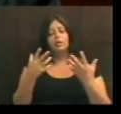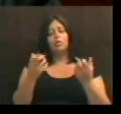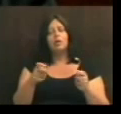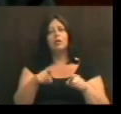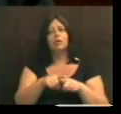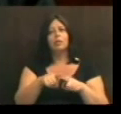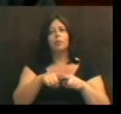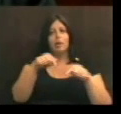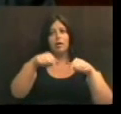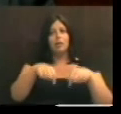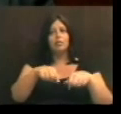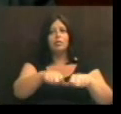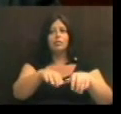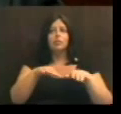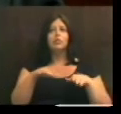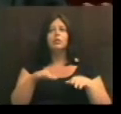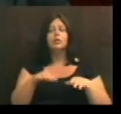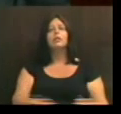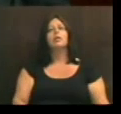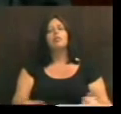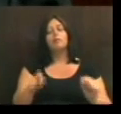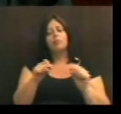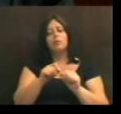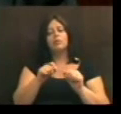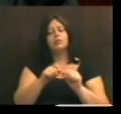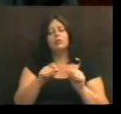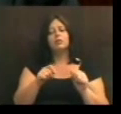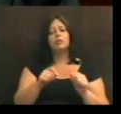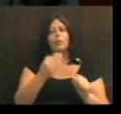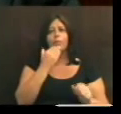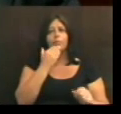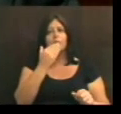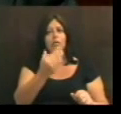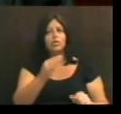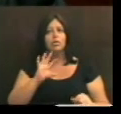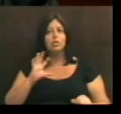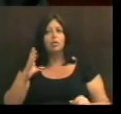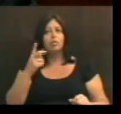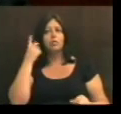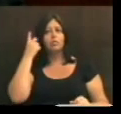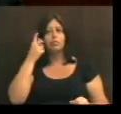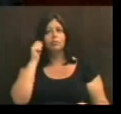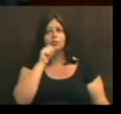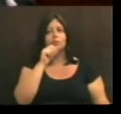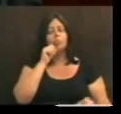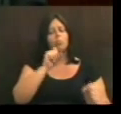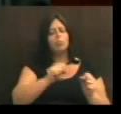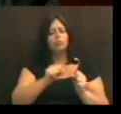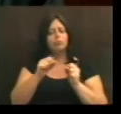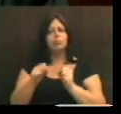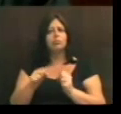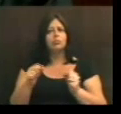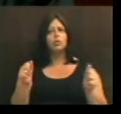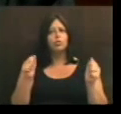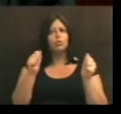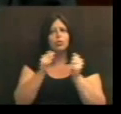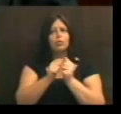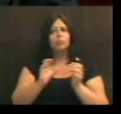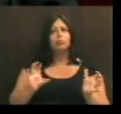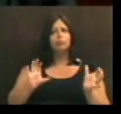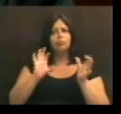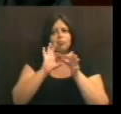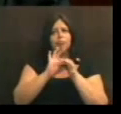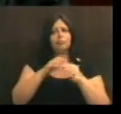dessa casa legislativa, fazer o pedido de que nós, deputadas mulheres, possamos nos unir e